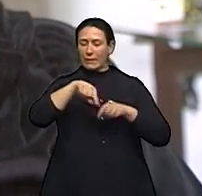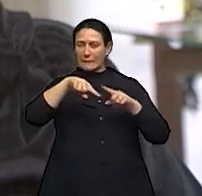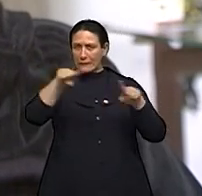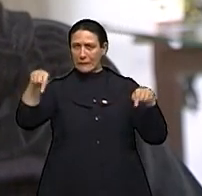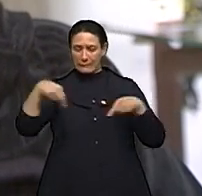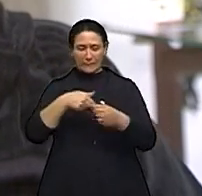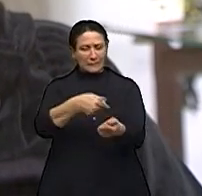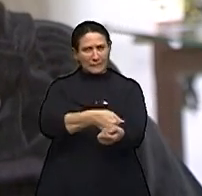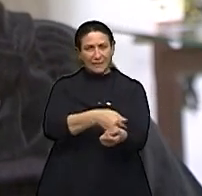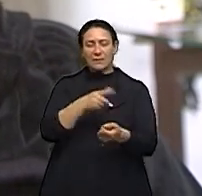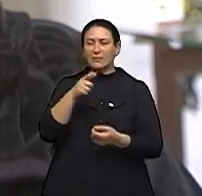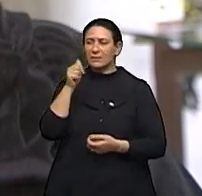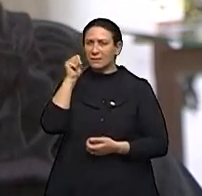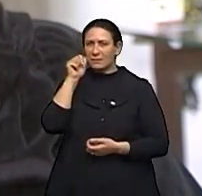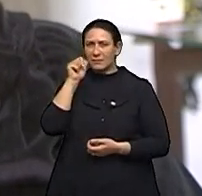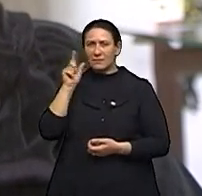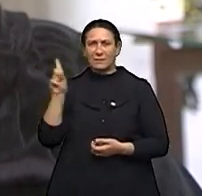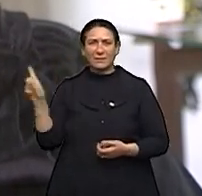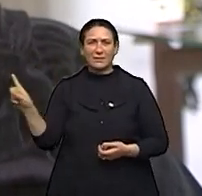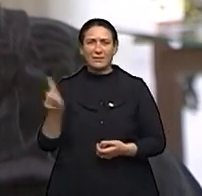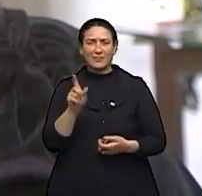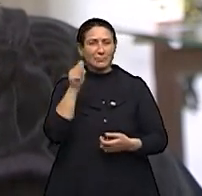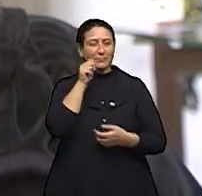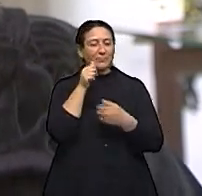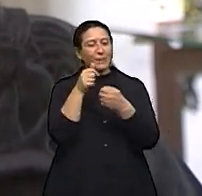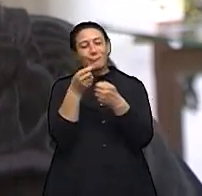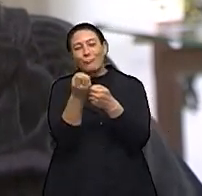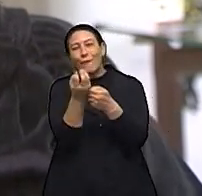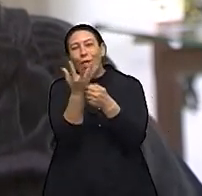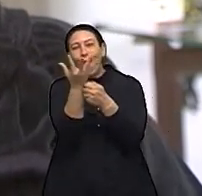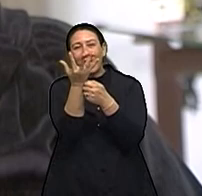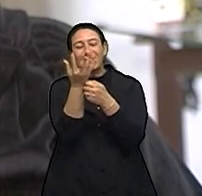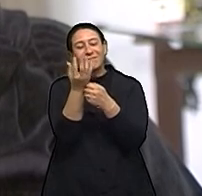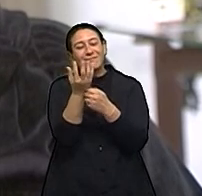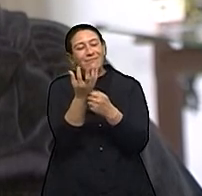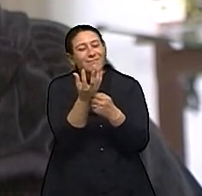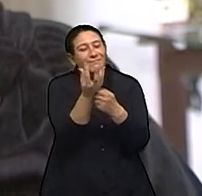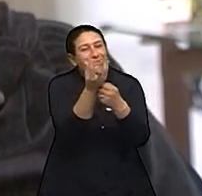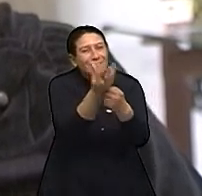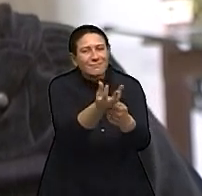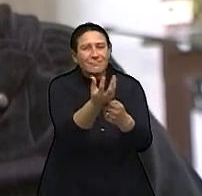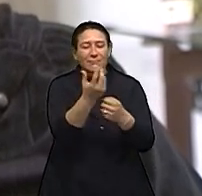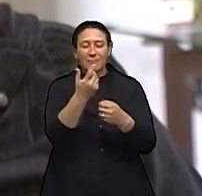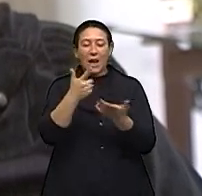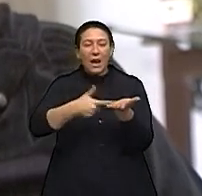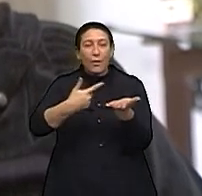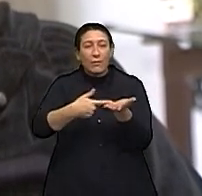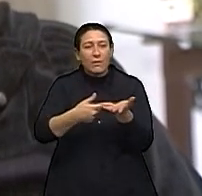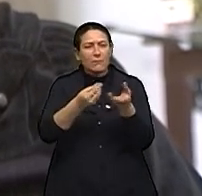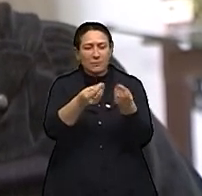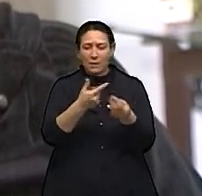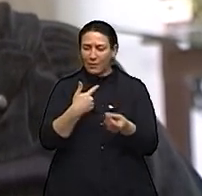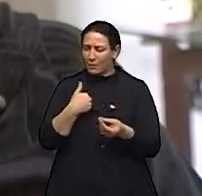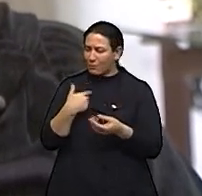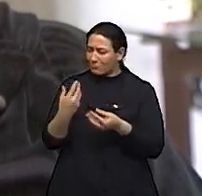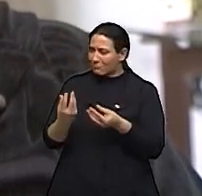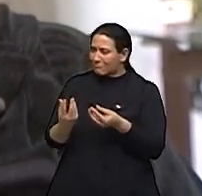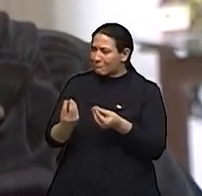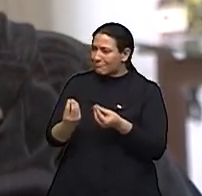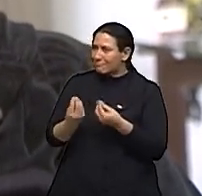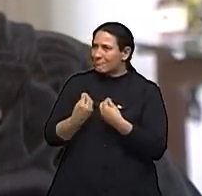e ela me entra para mim com aquela rosa e aquele livro, e eu disse, meu Deus,